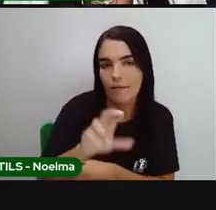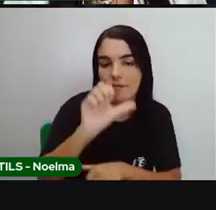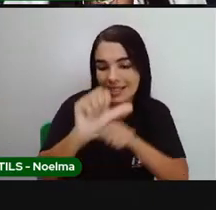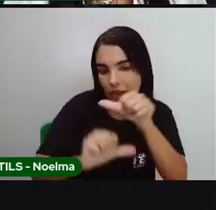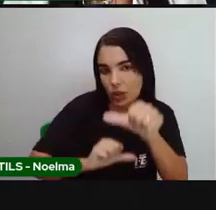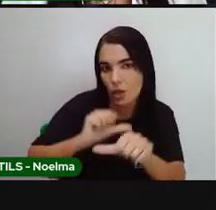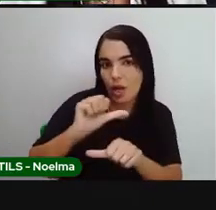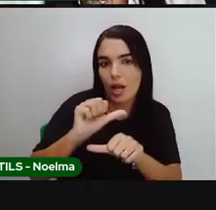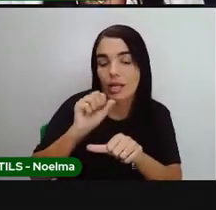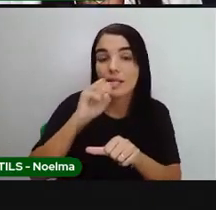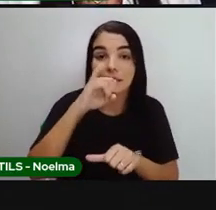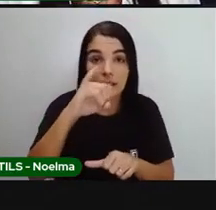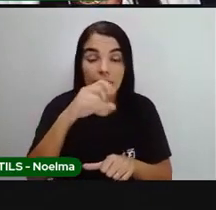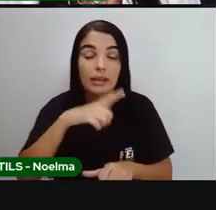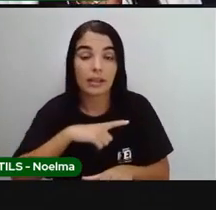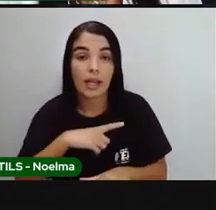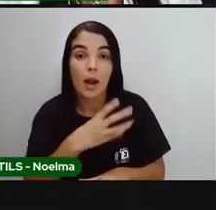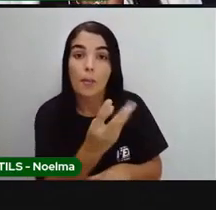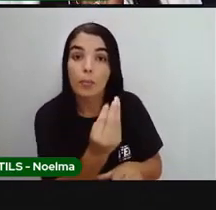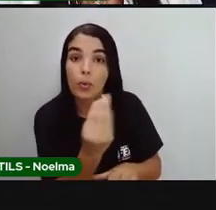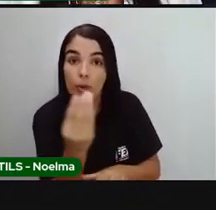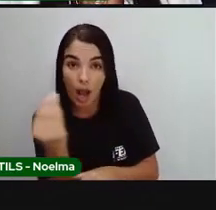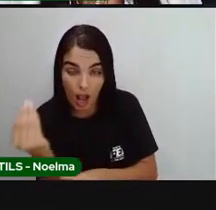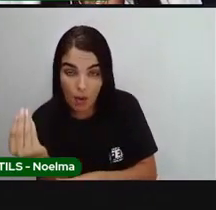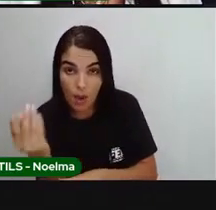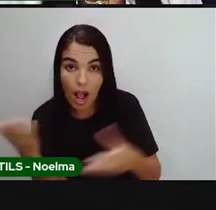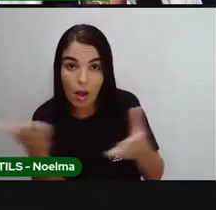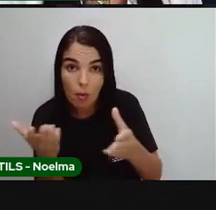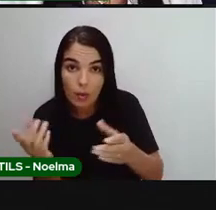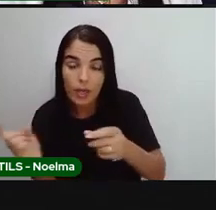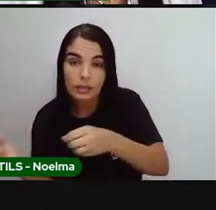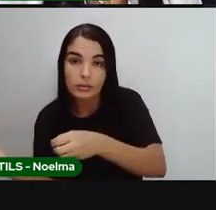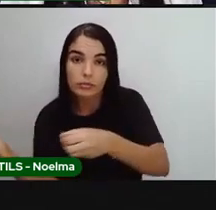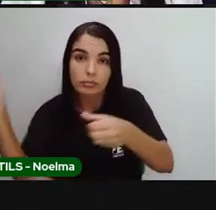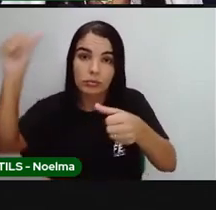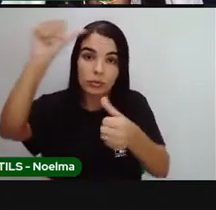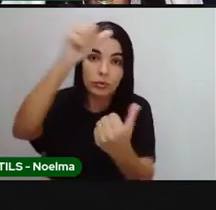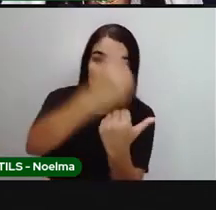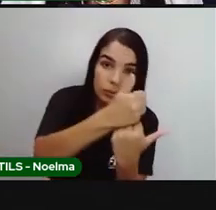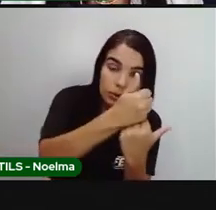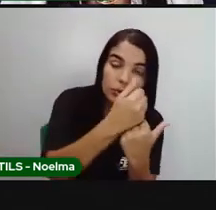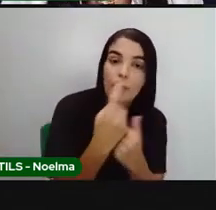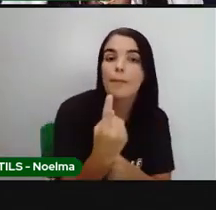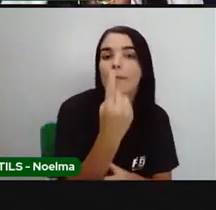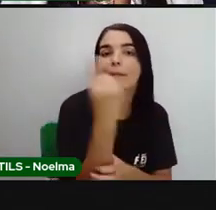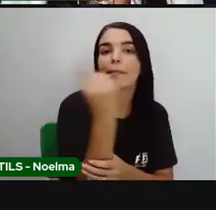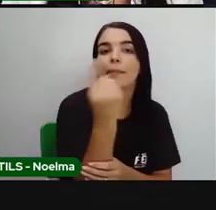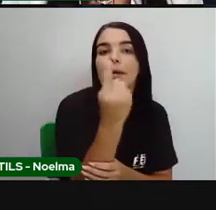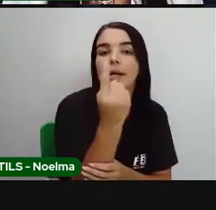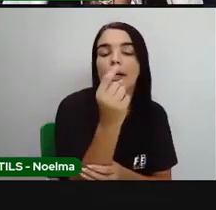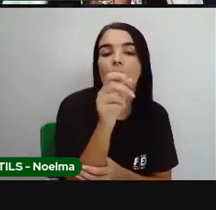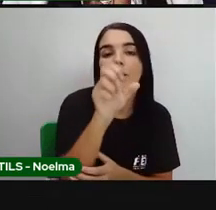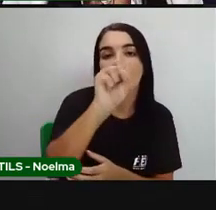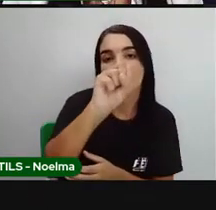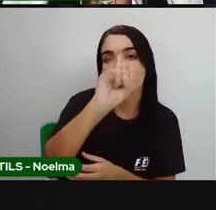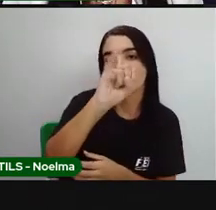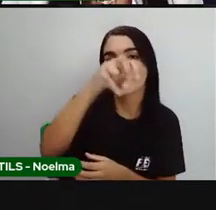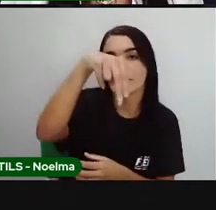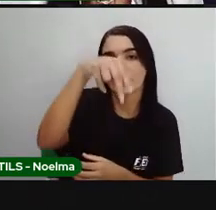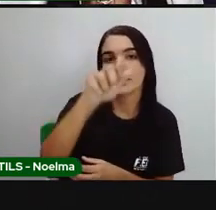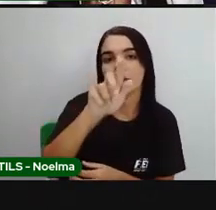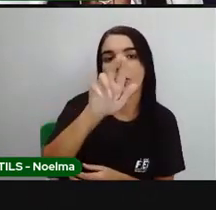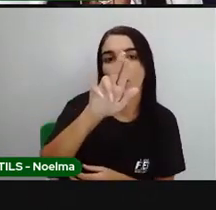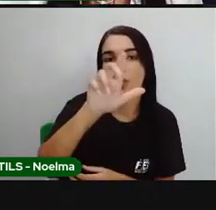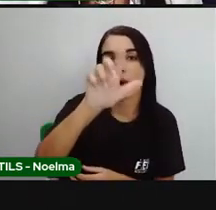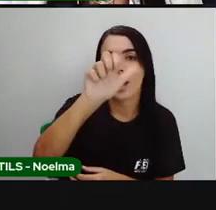Então, significa que estava no plural, que indicava mais de um. E agora, vocês vão passar